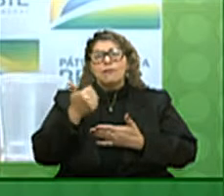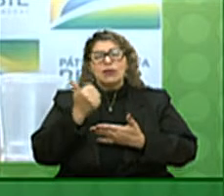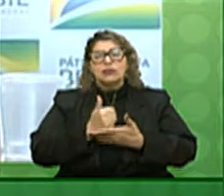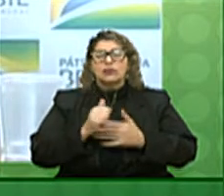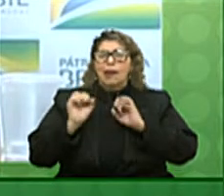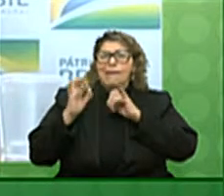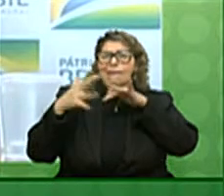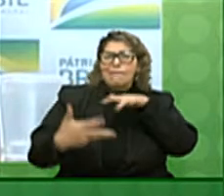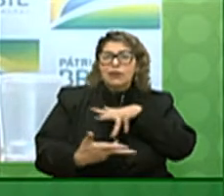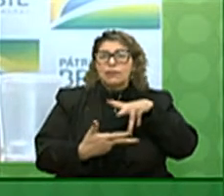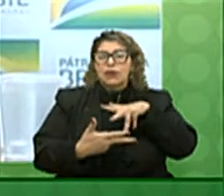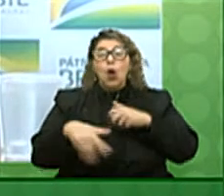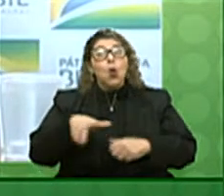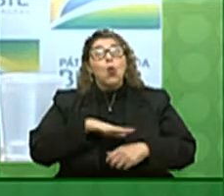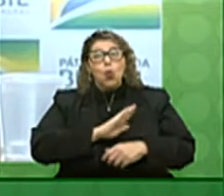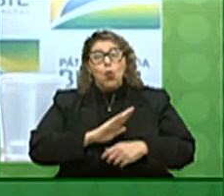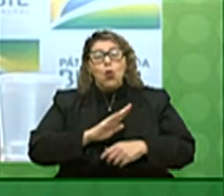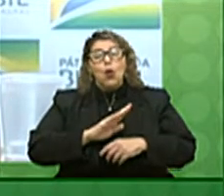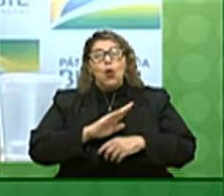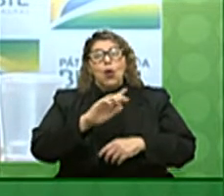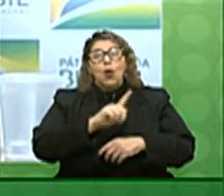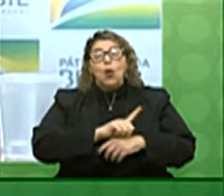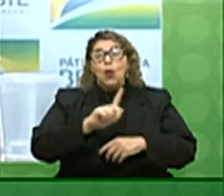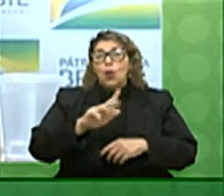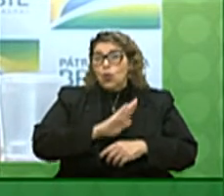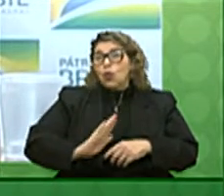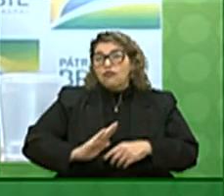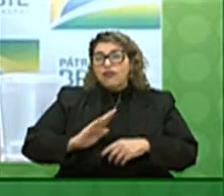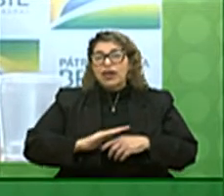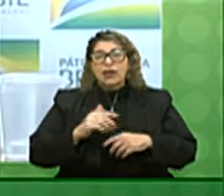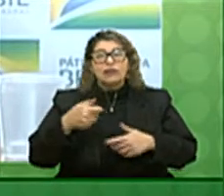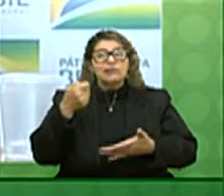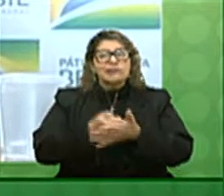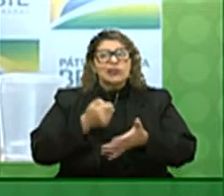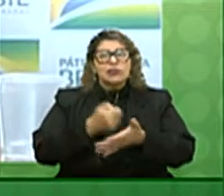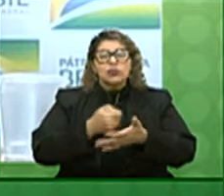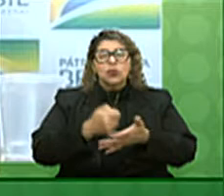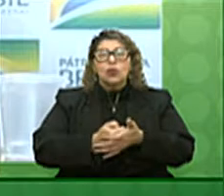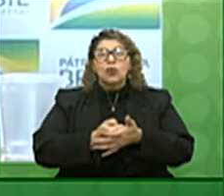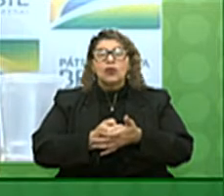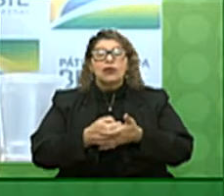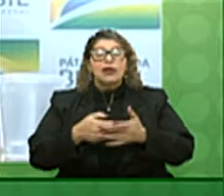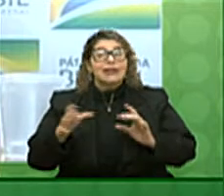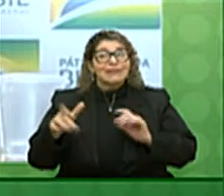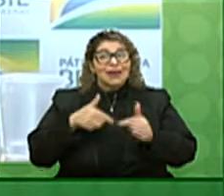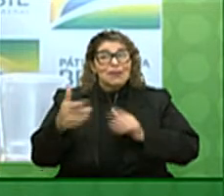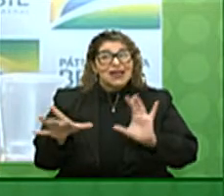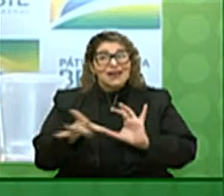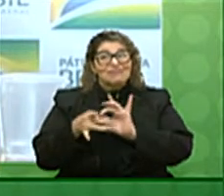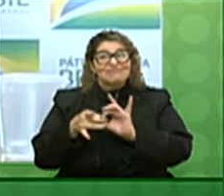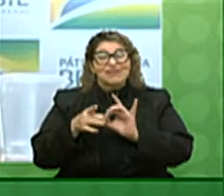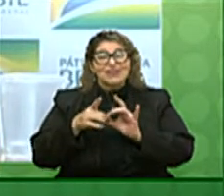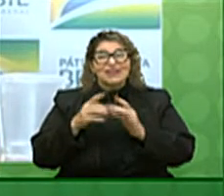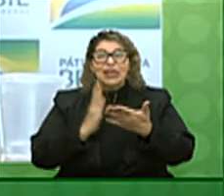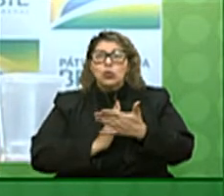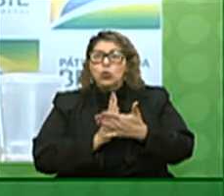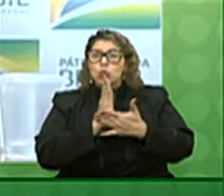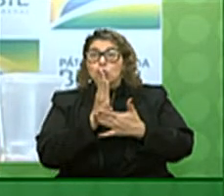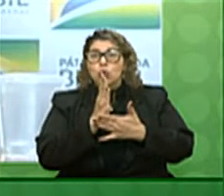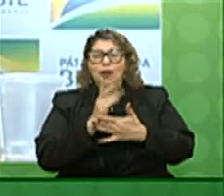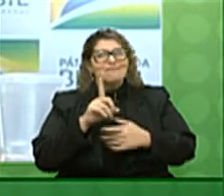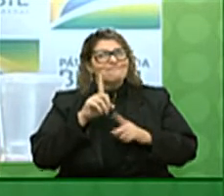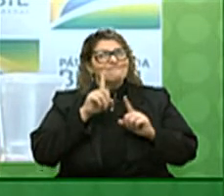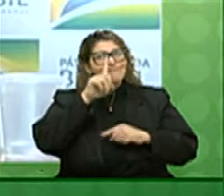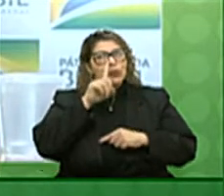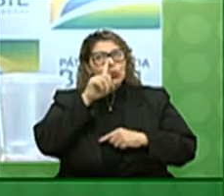o governo procurou trabalhar na harmonização das três grandes curvas que eram as curvas perigosas. A primeira,